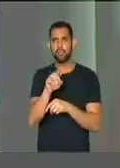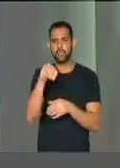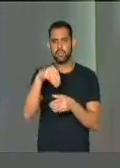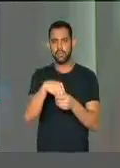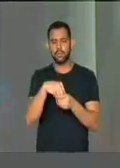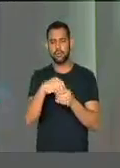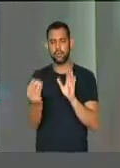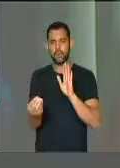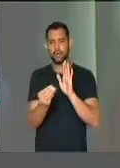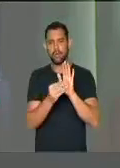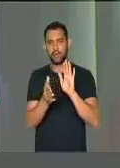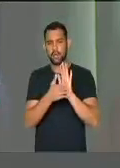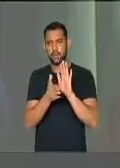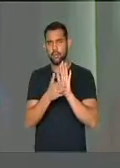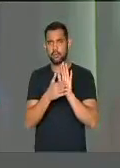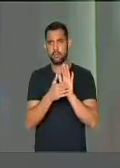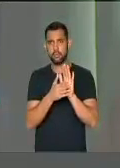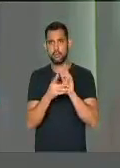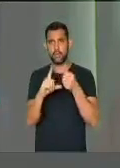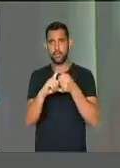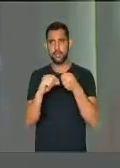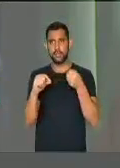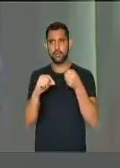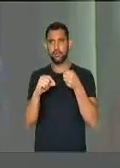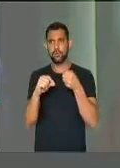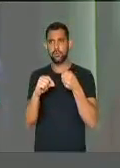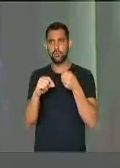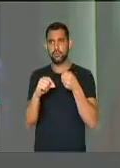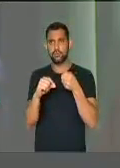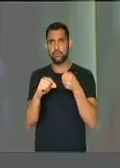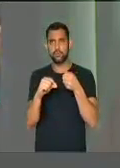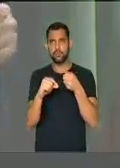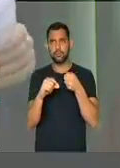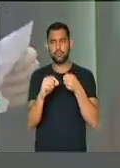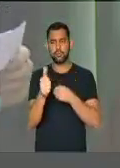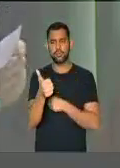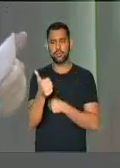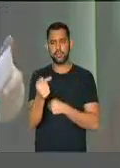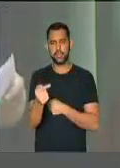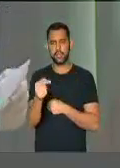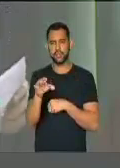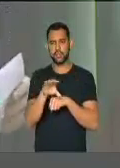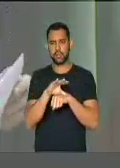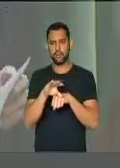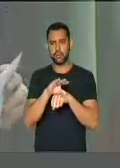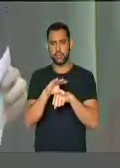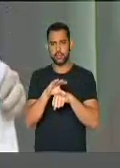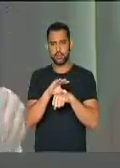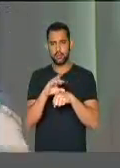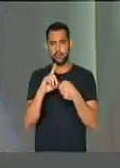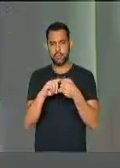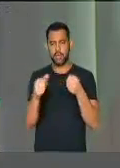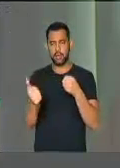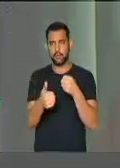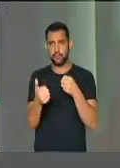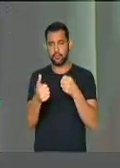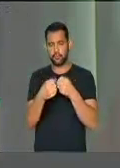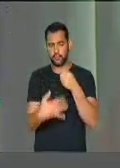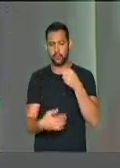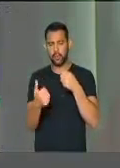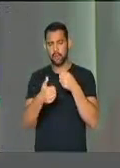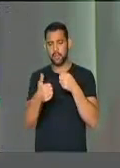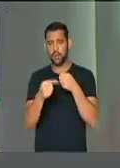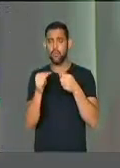querer colocar aqui, no artigo 17 da Constituição, no parágrafo 1º,